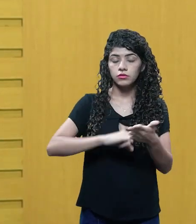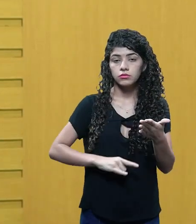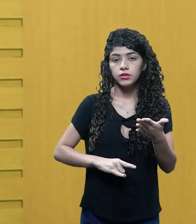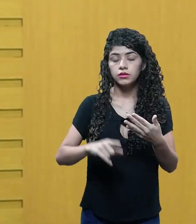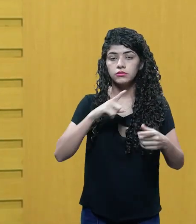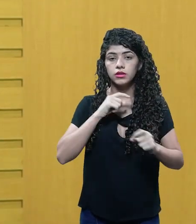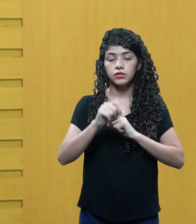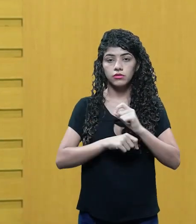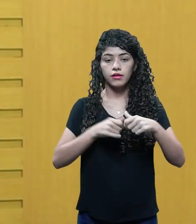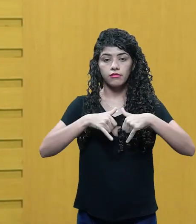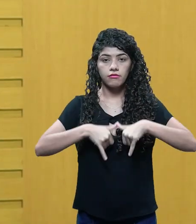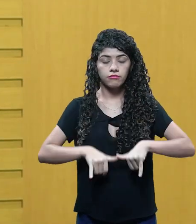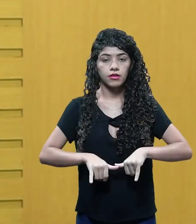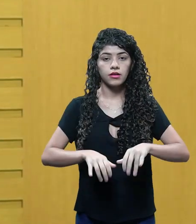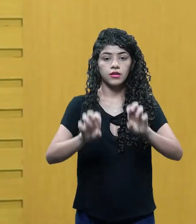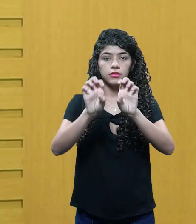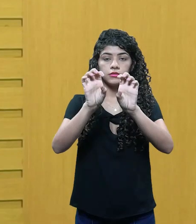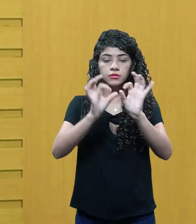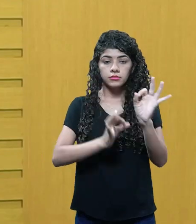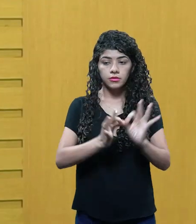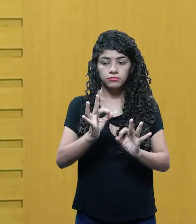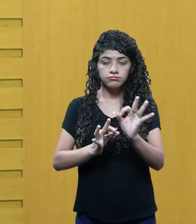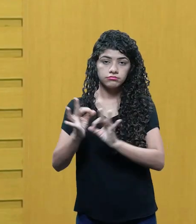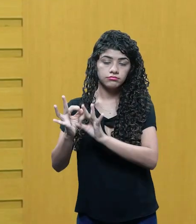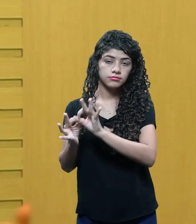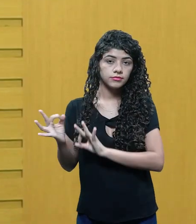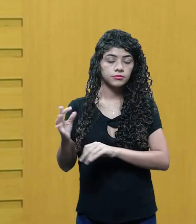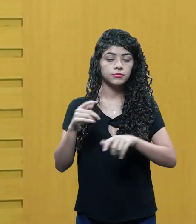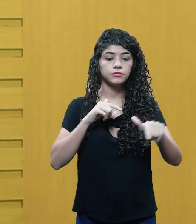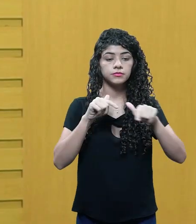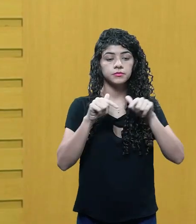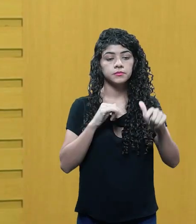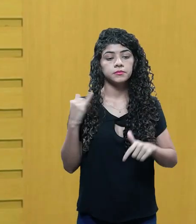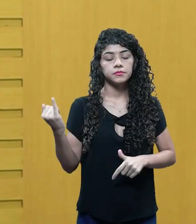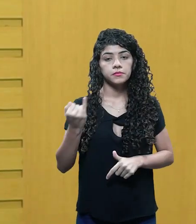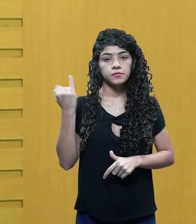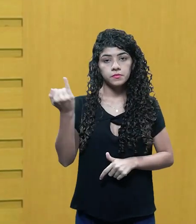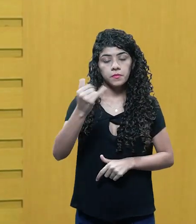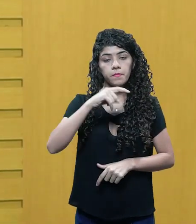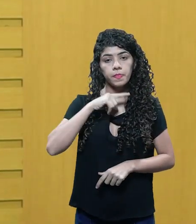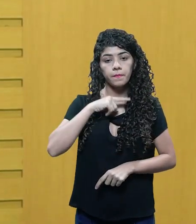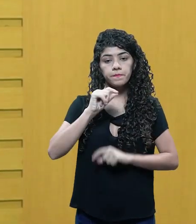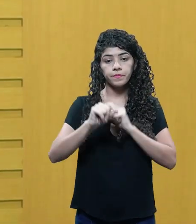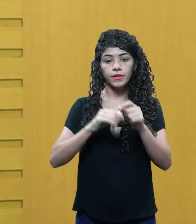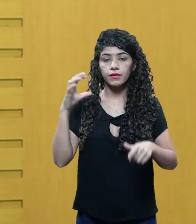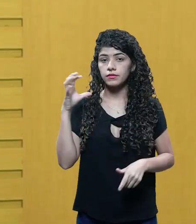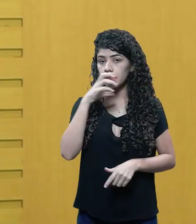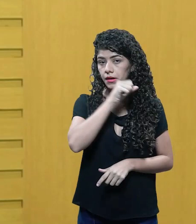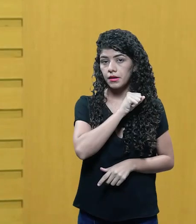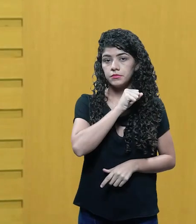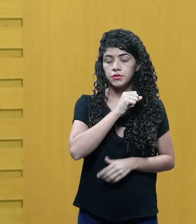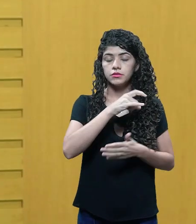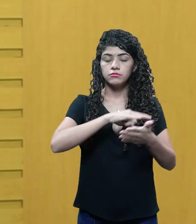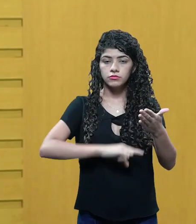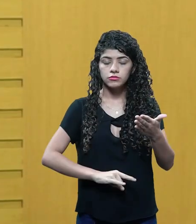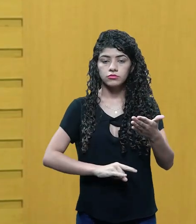vai se estabelecer um cronograma de trabalho. Então, é importante que o produtor tenha acesso o mais rapidamente